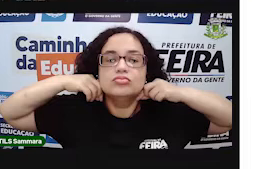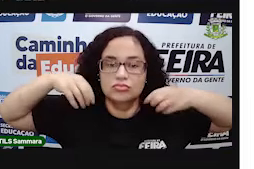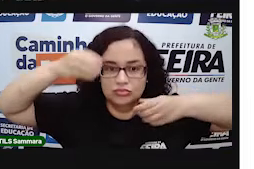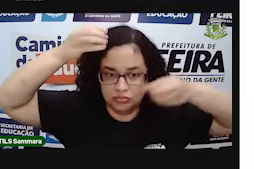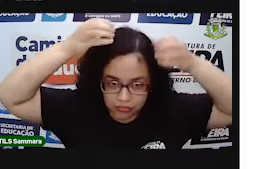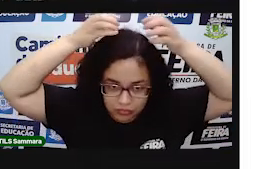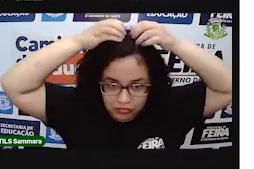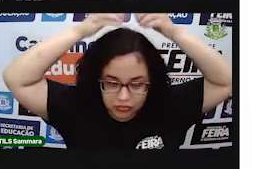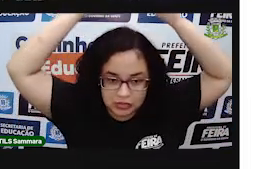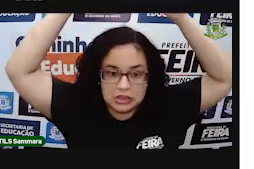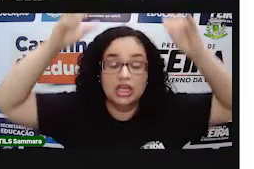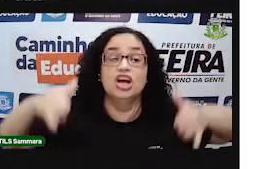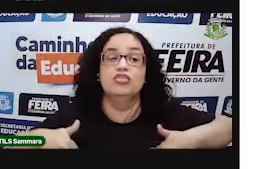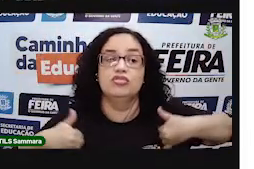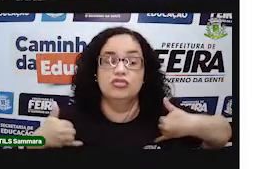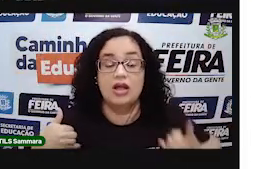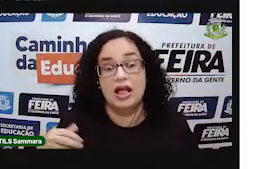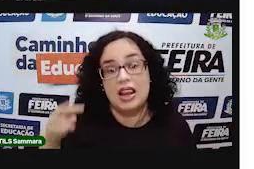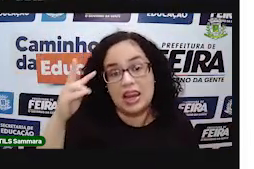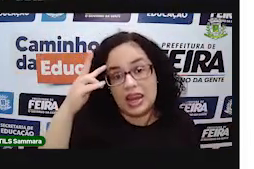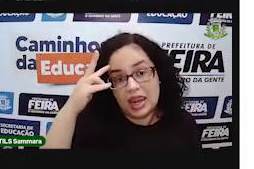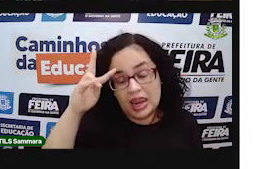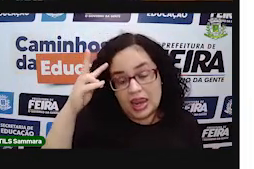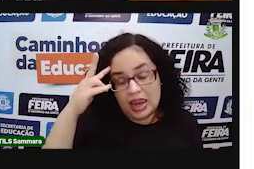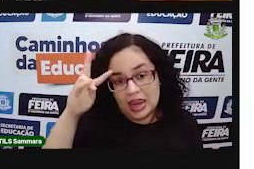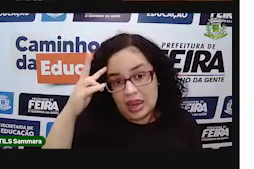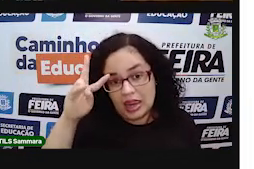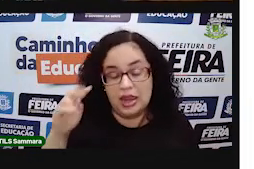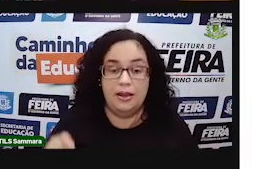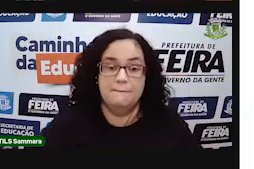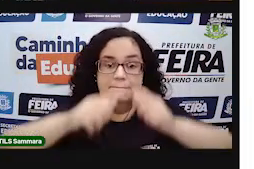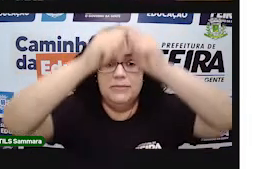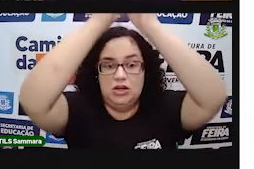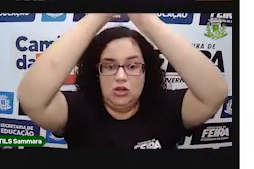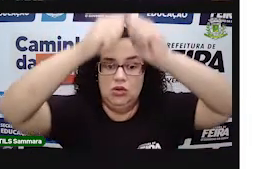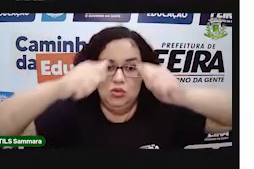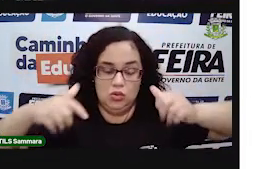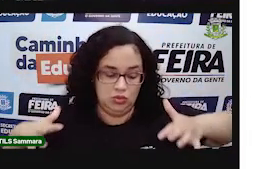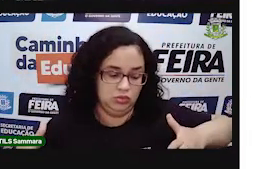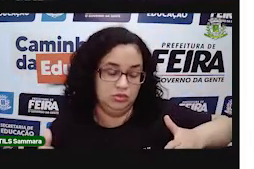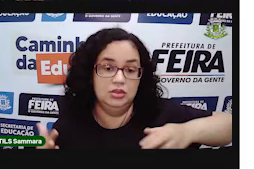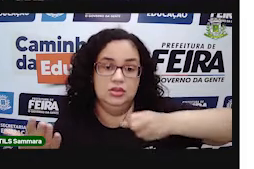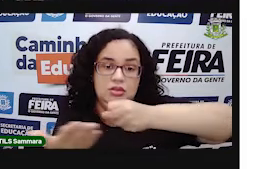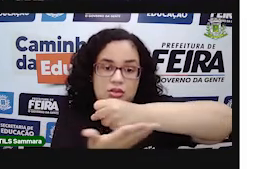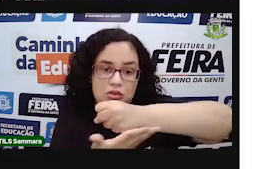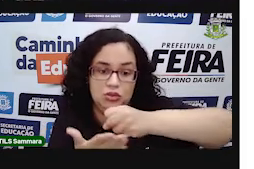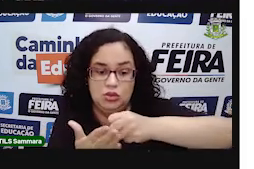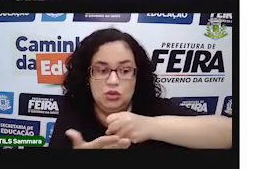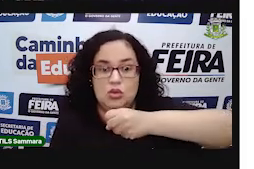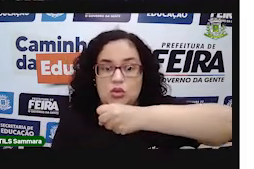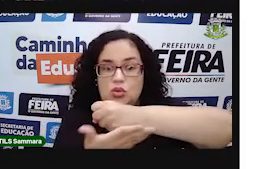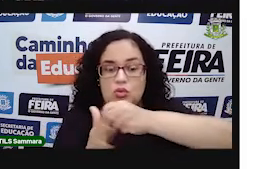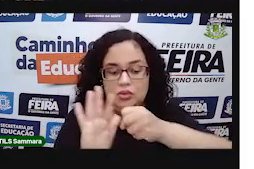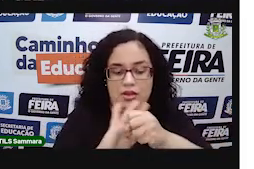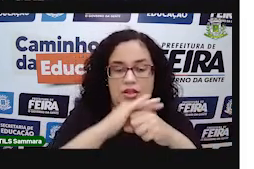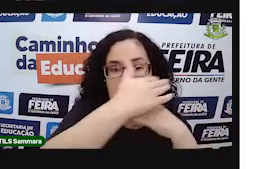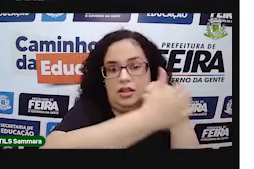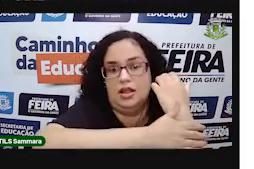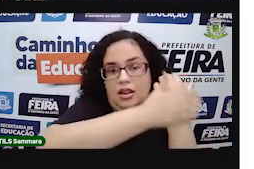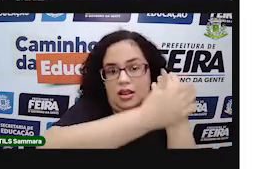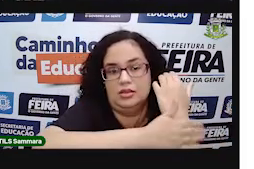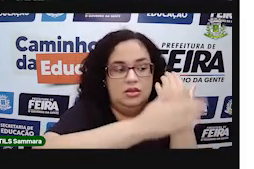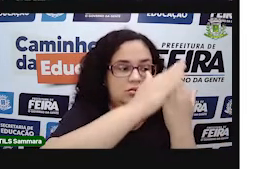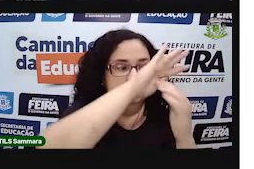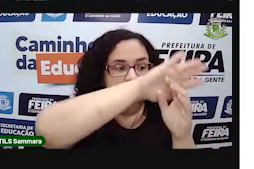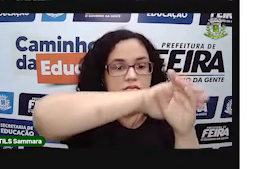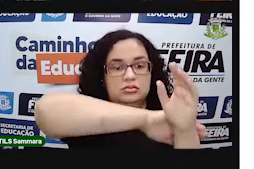aquele chapeuzinho de aniversário, lembra o cone. Então, onde é que tá a parte arredondada do cone? É toda a lateral aqui